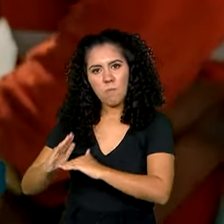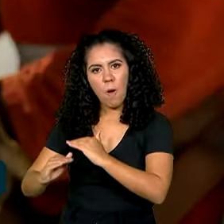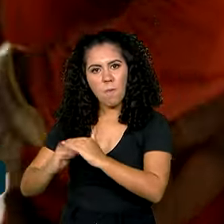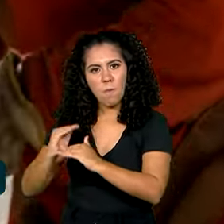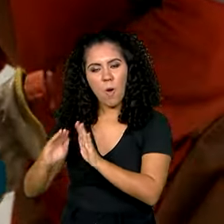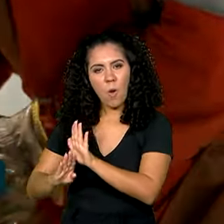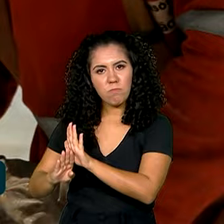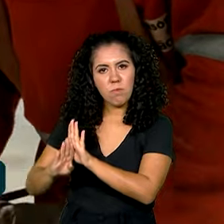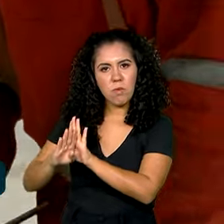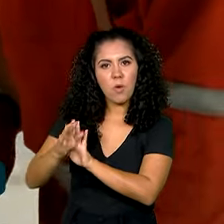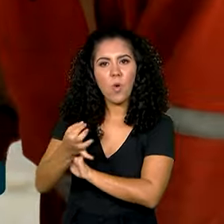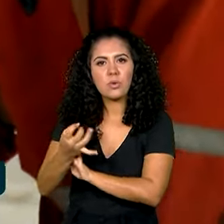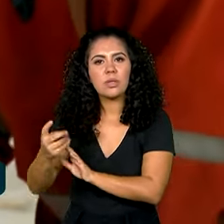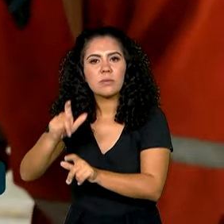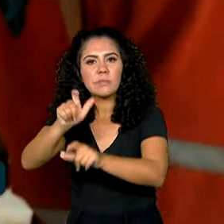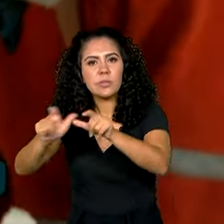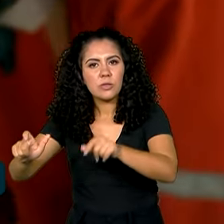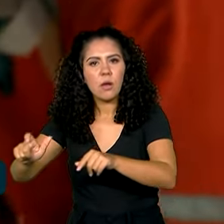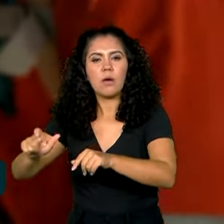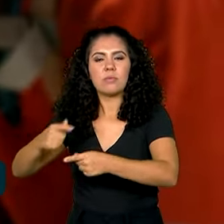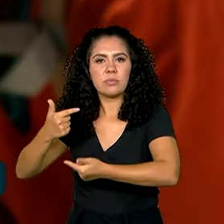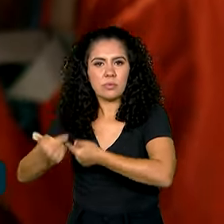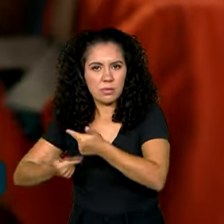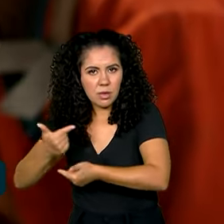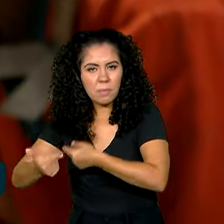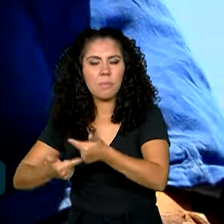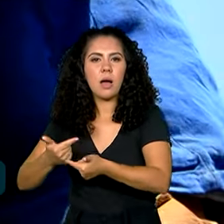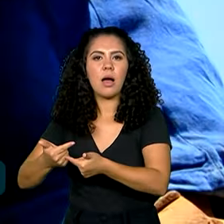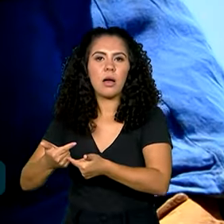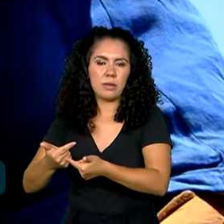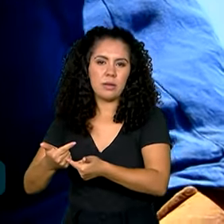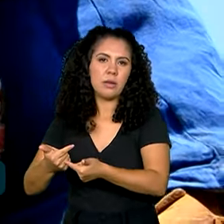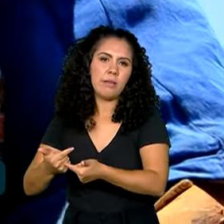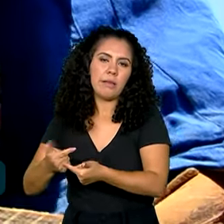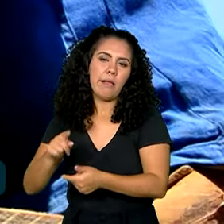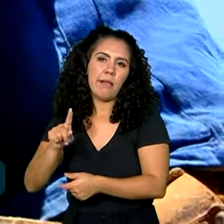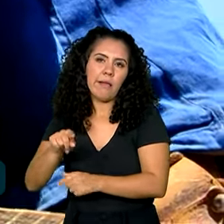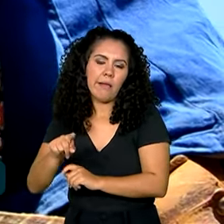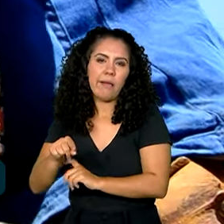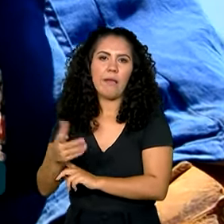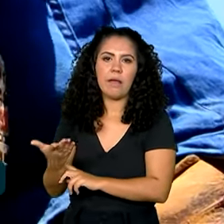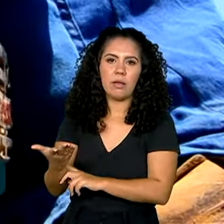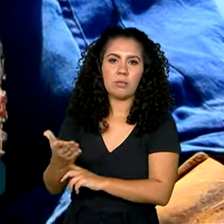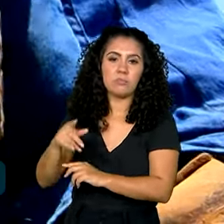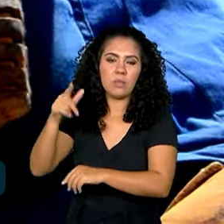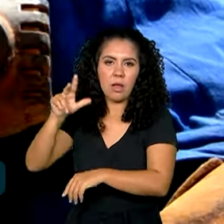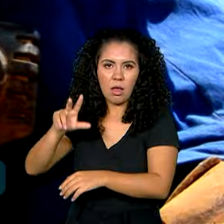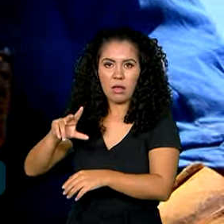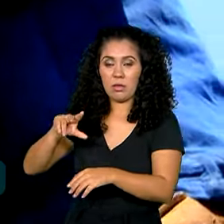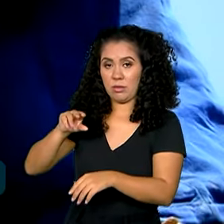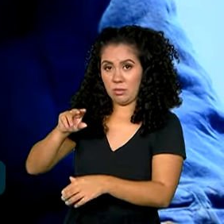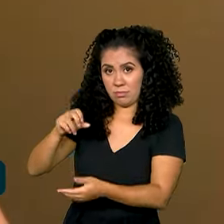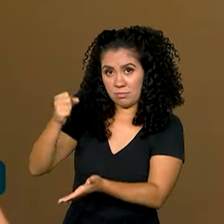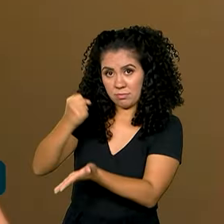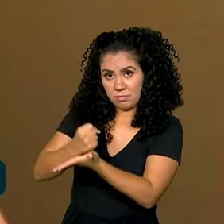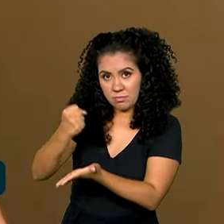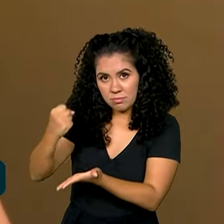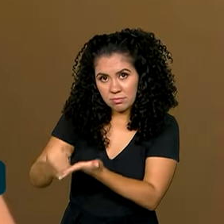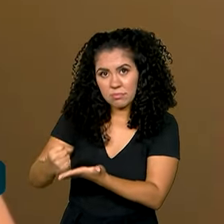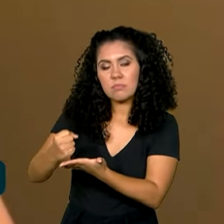número de trabalhadores ele ocorreu seja pelo emprego sem carteira